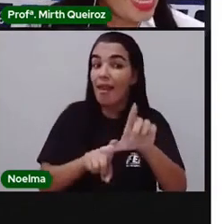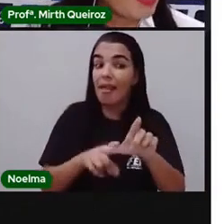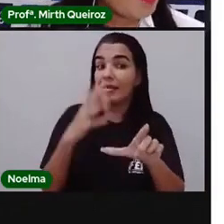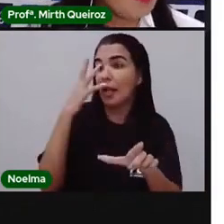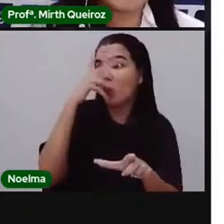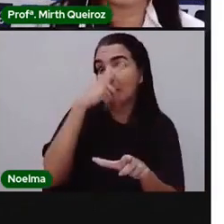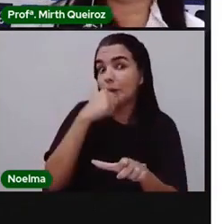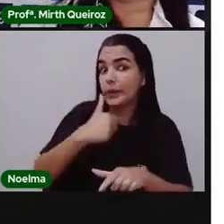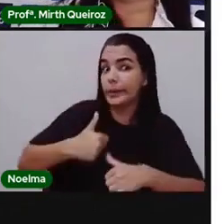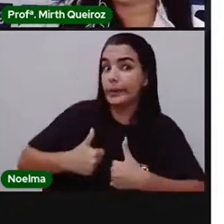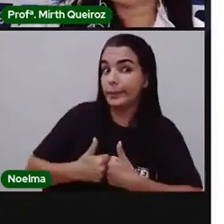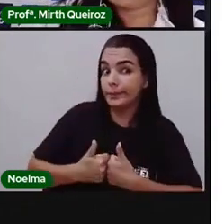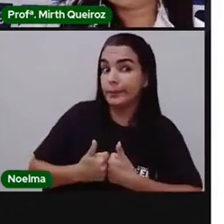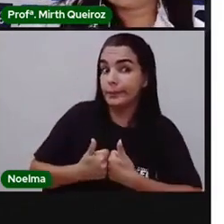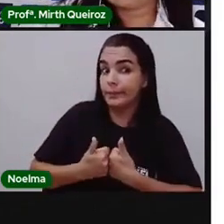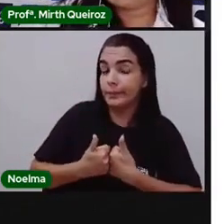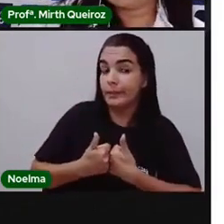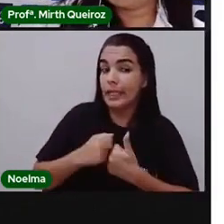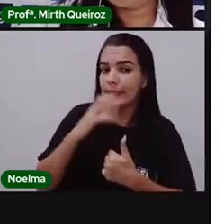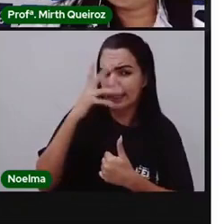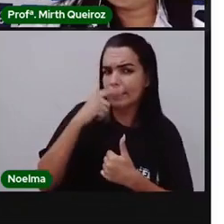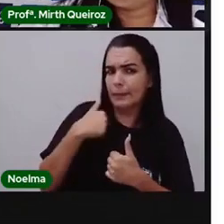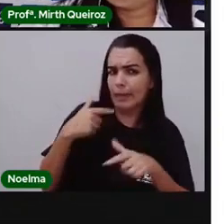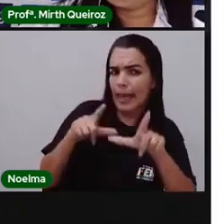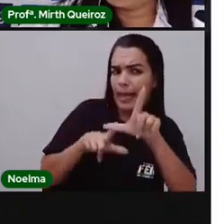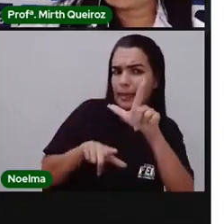Será? Minhas letras estão bonitas.